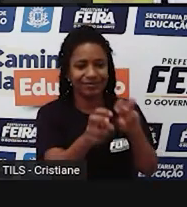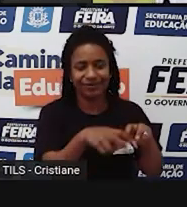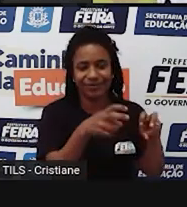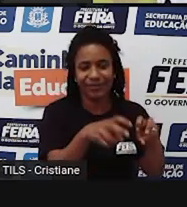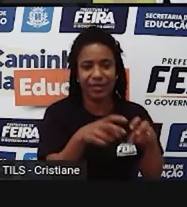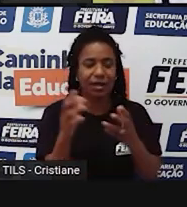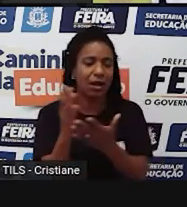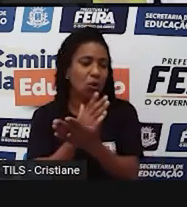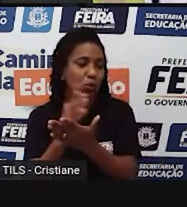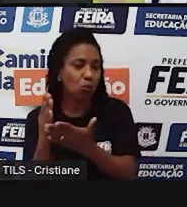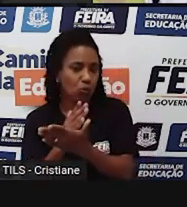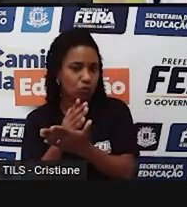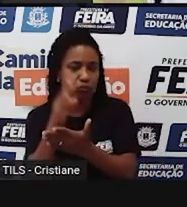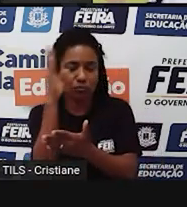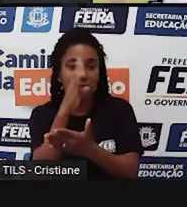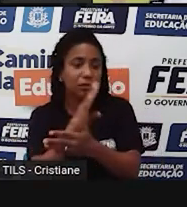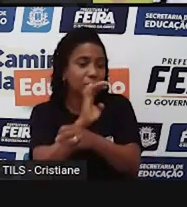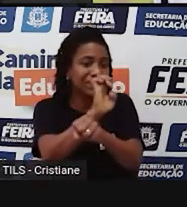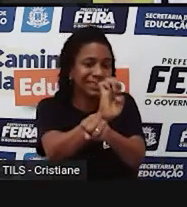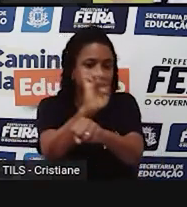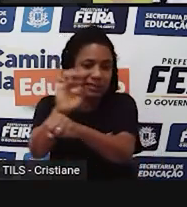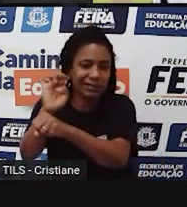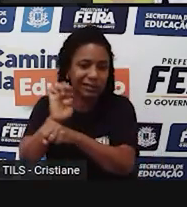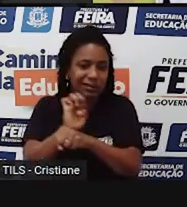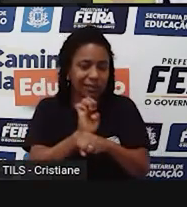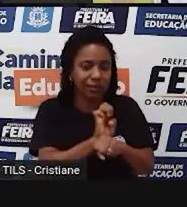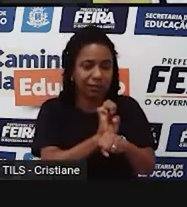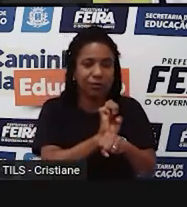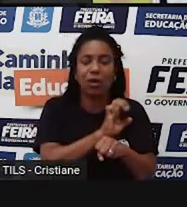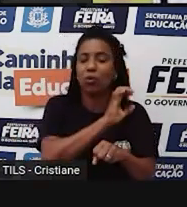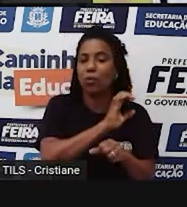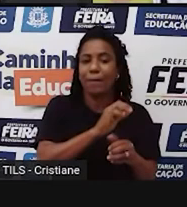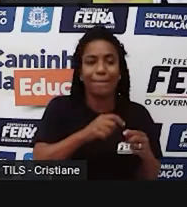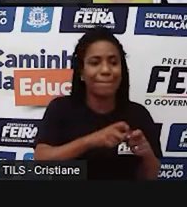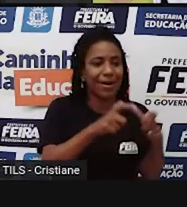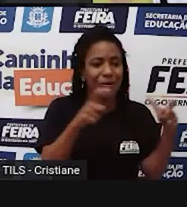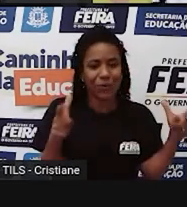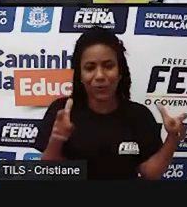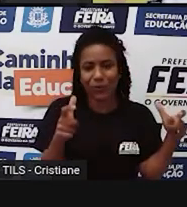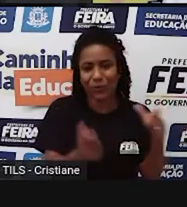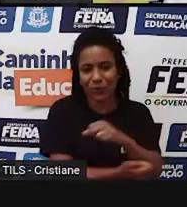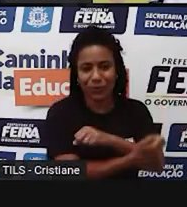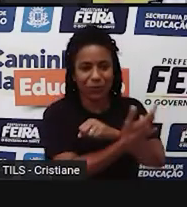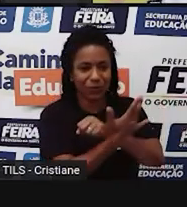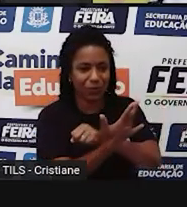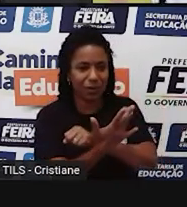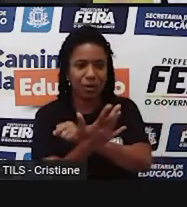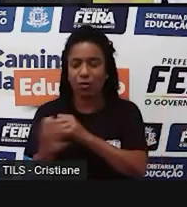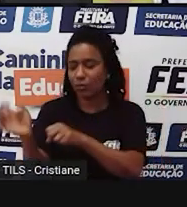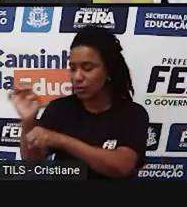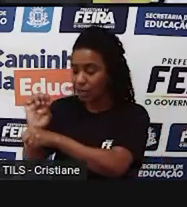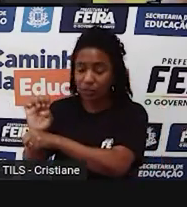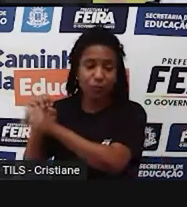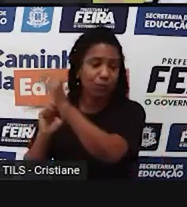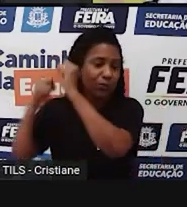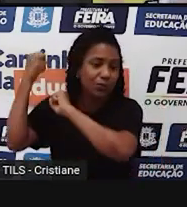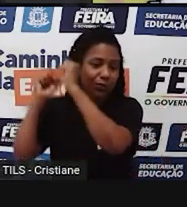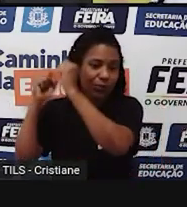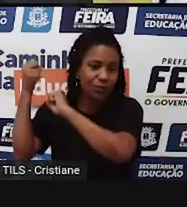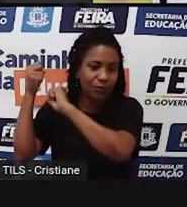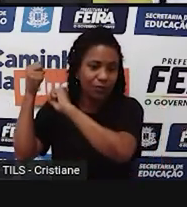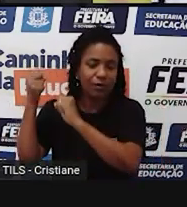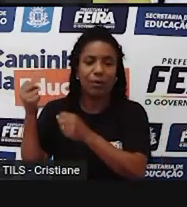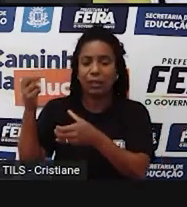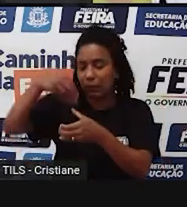industrializados que outros, ou dentro do próprio estado, algumas cidades são mais